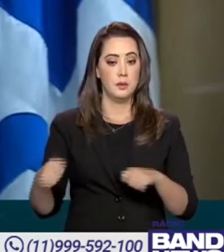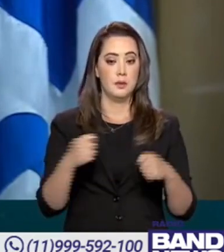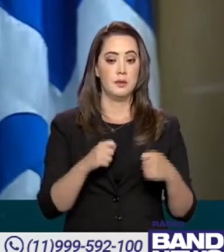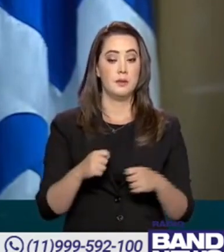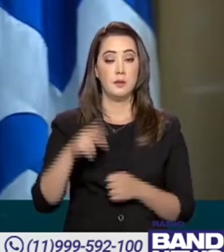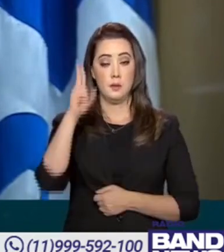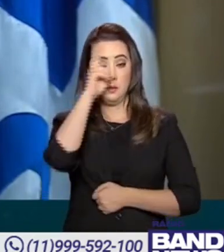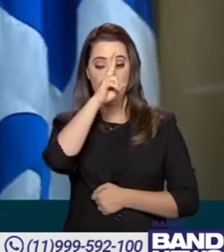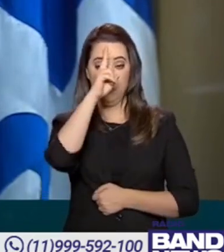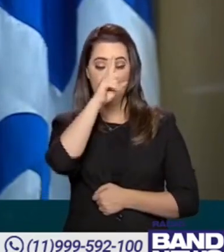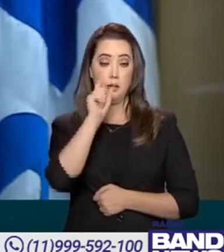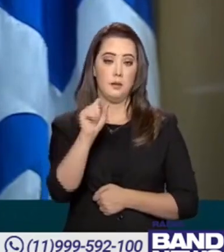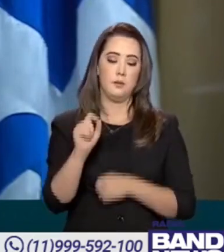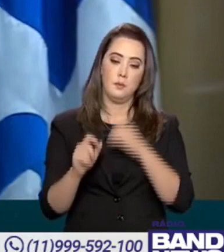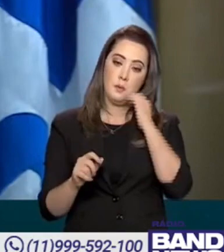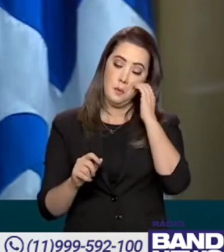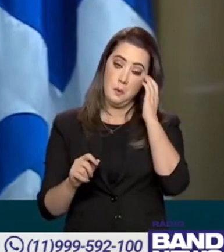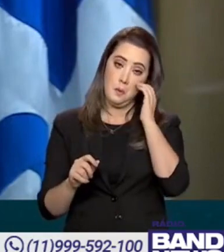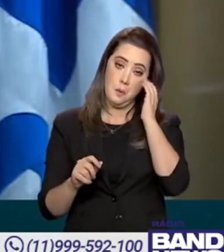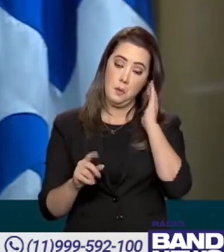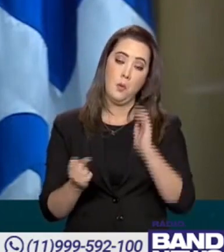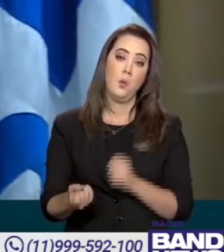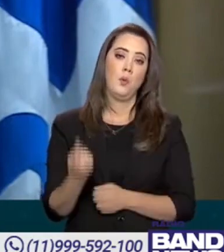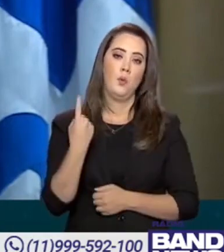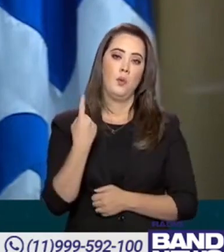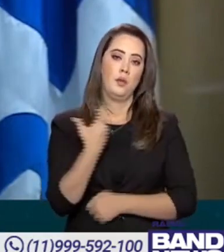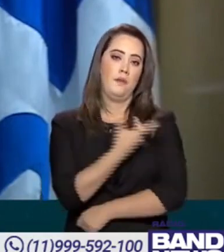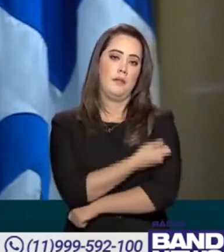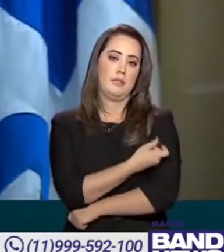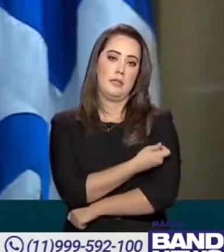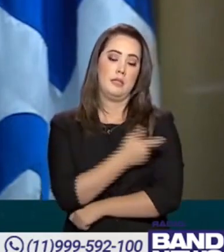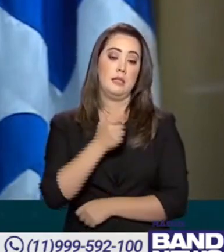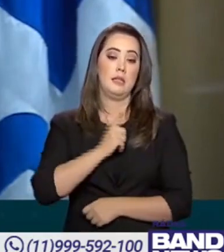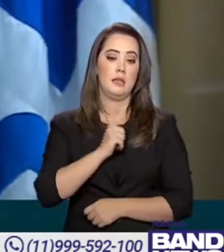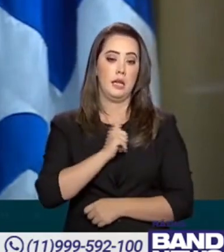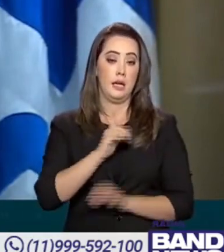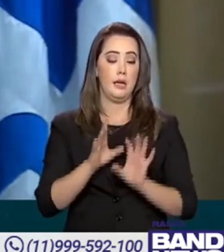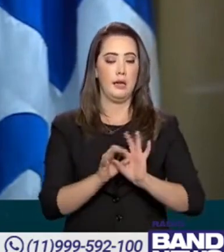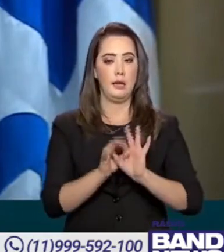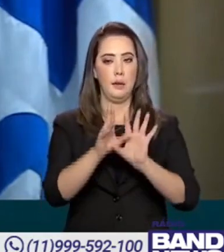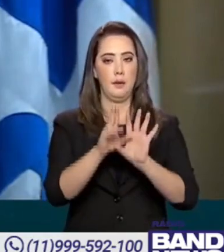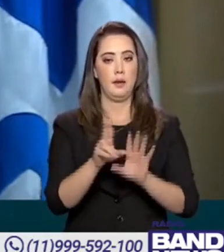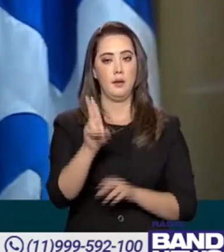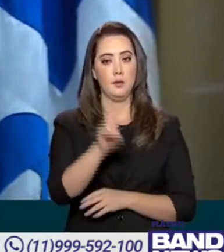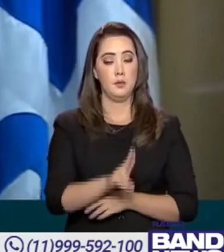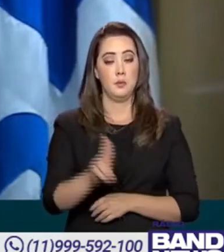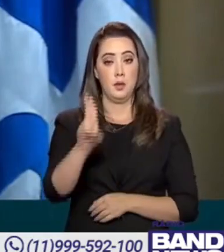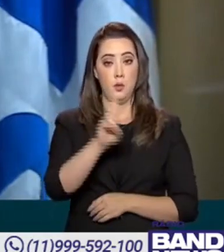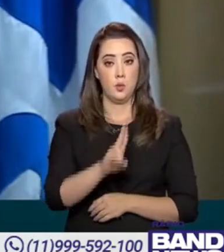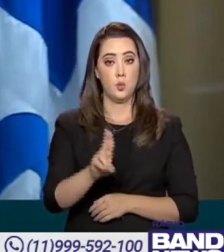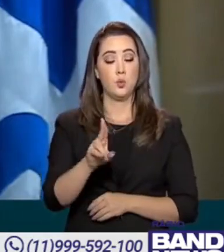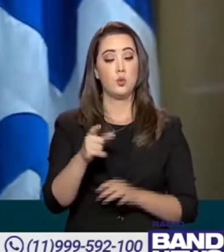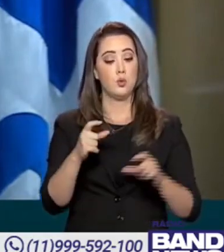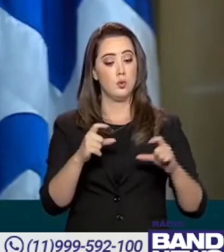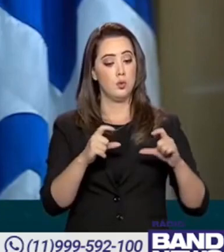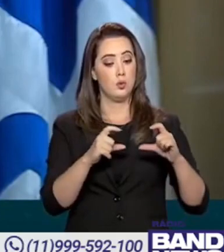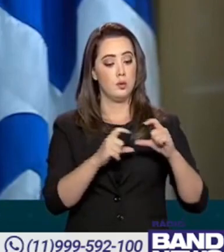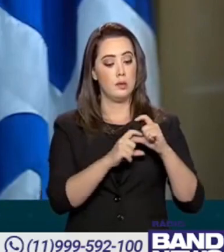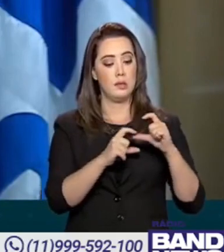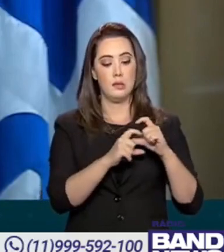o único imunizante que nós temos autorizado para utilizar é o